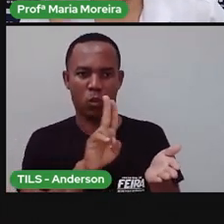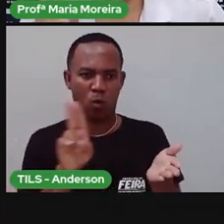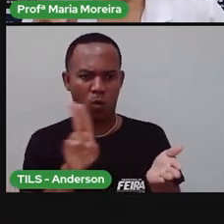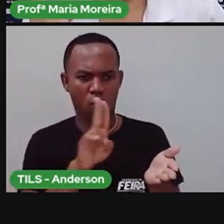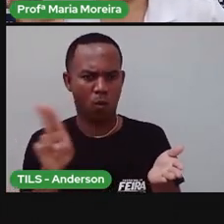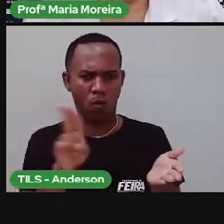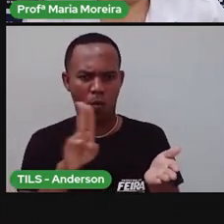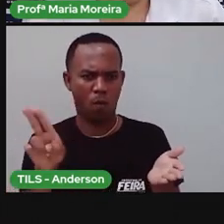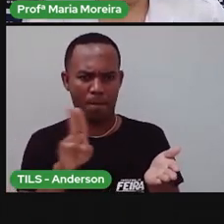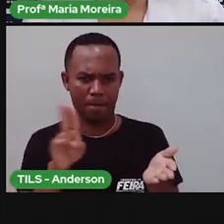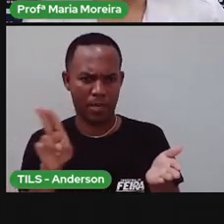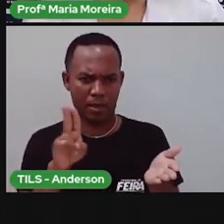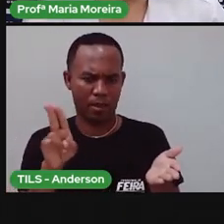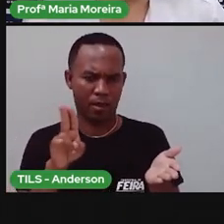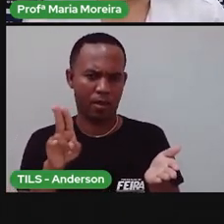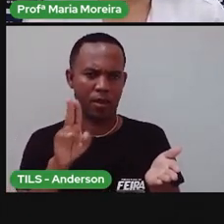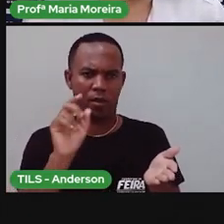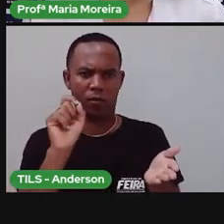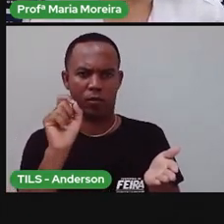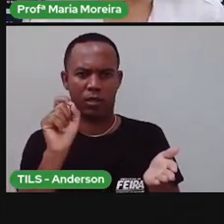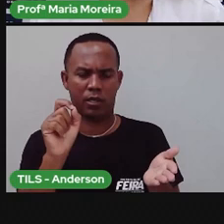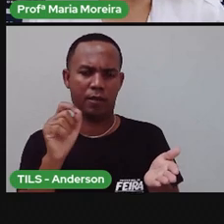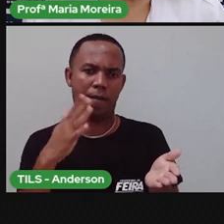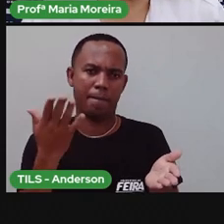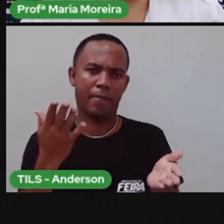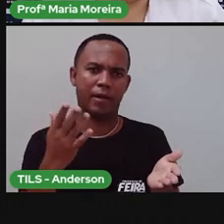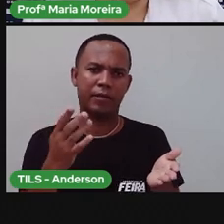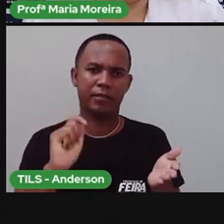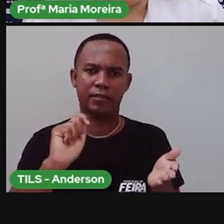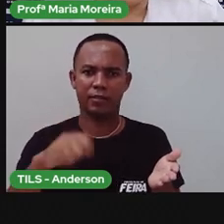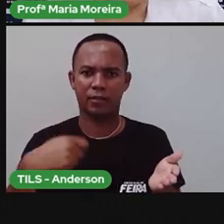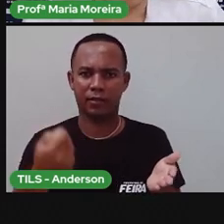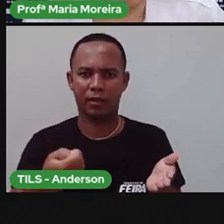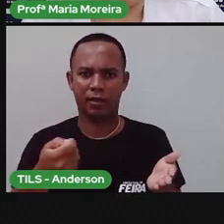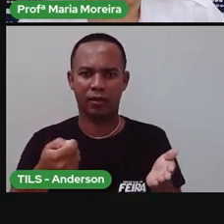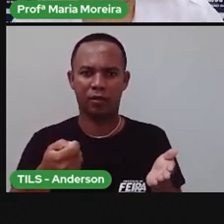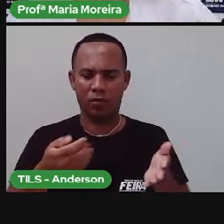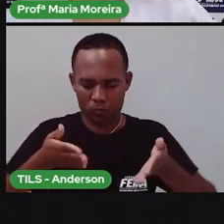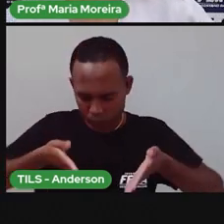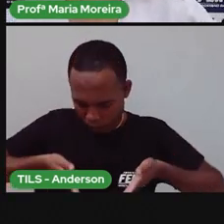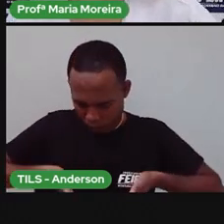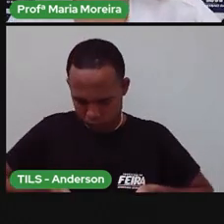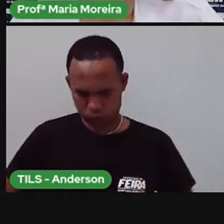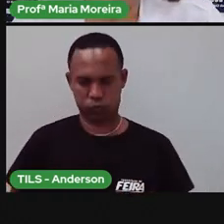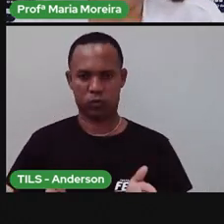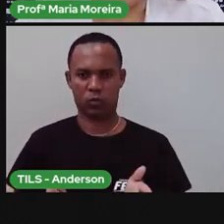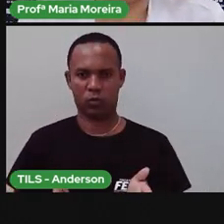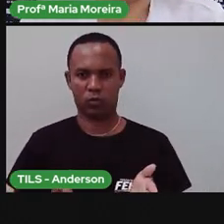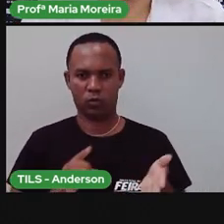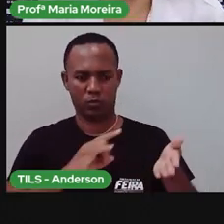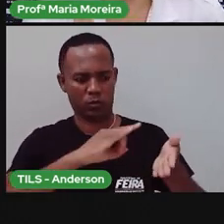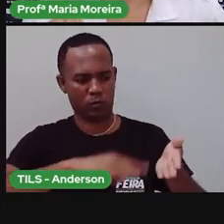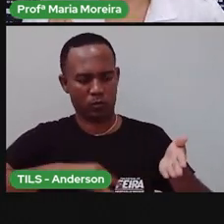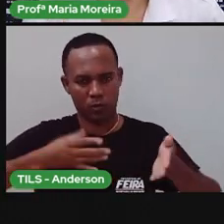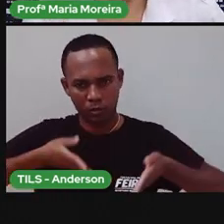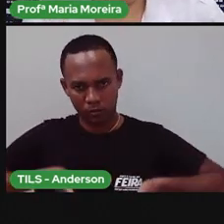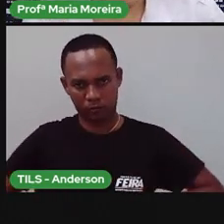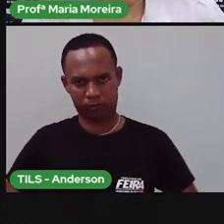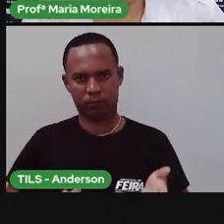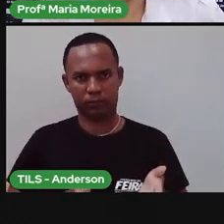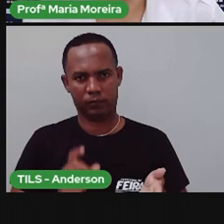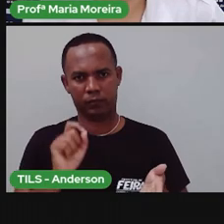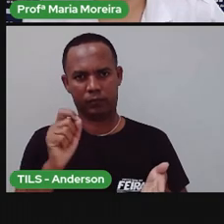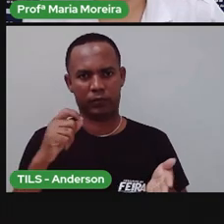desse registro se chama certidão de nascimento. Que comprova que você nasceu. E aí, temos certidão de